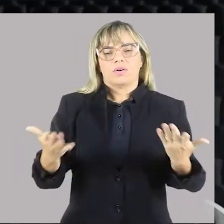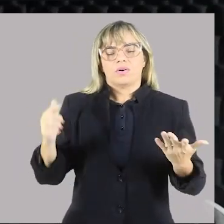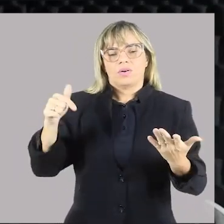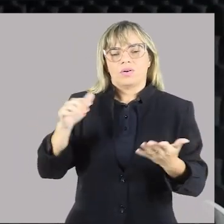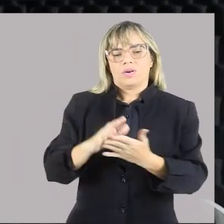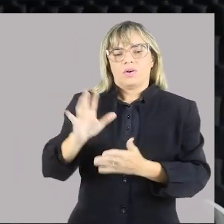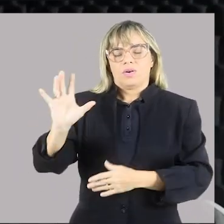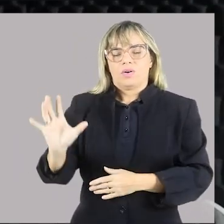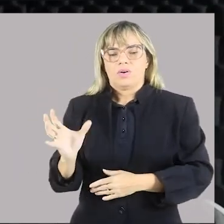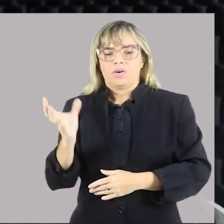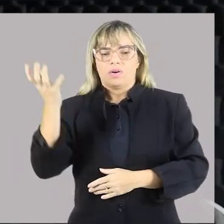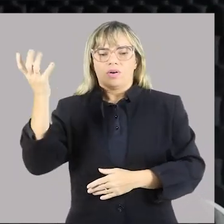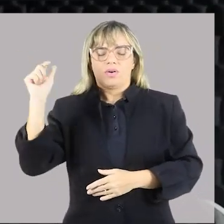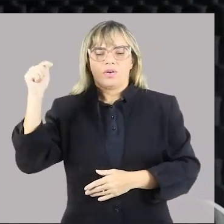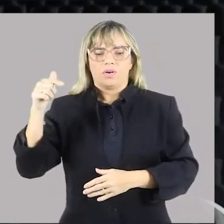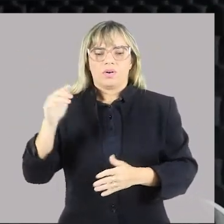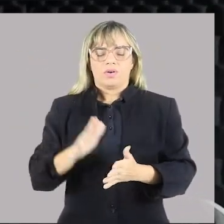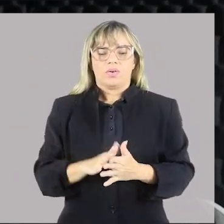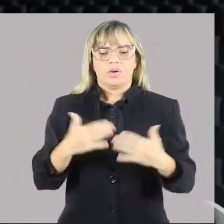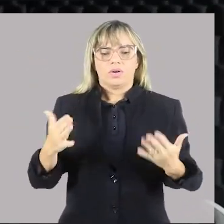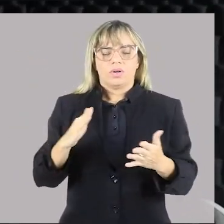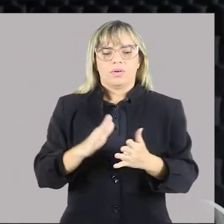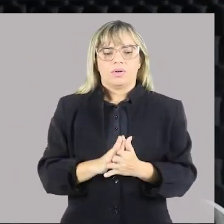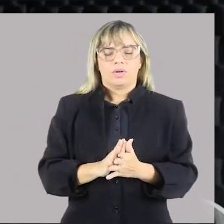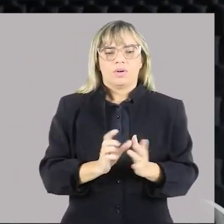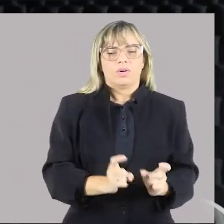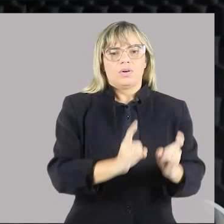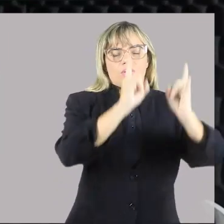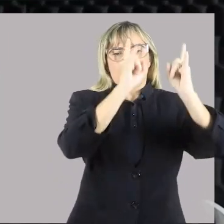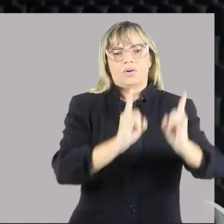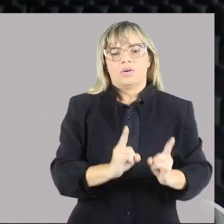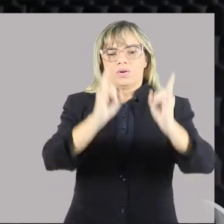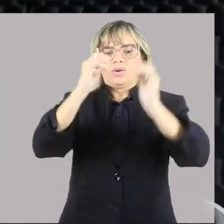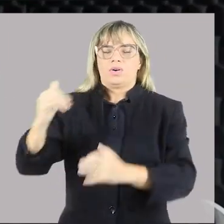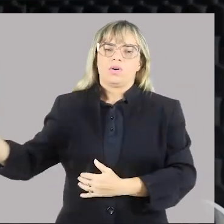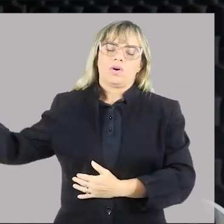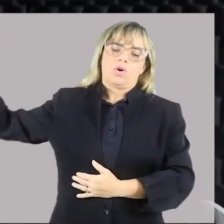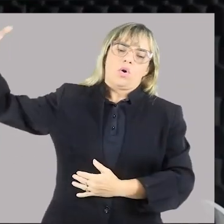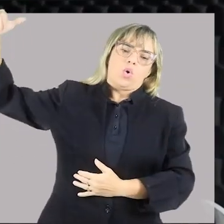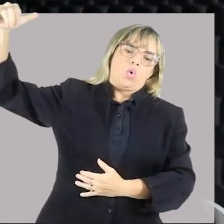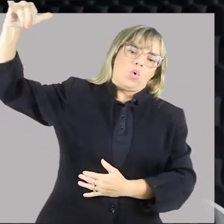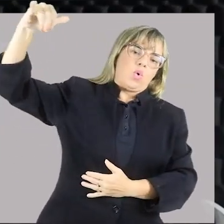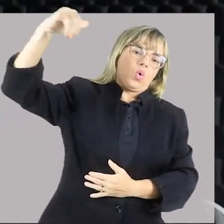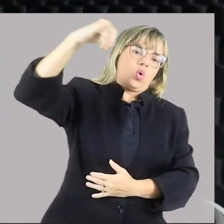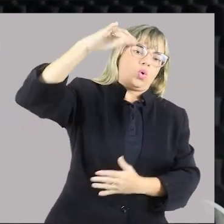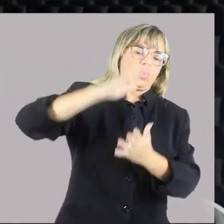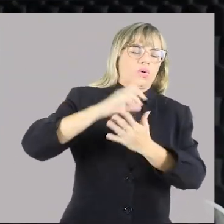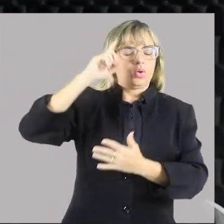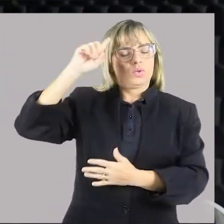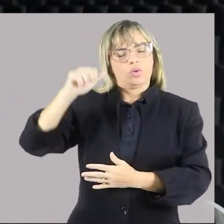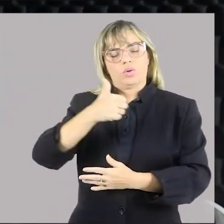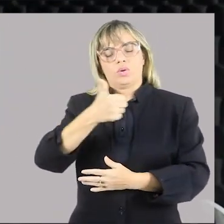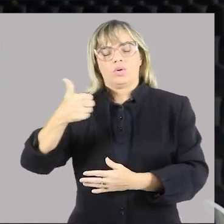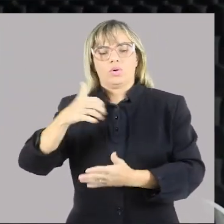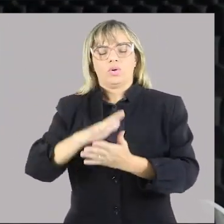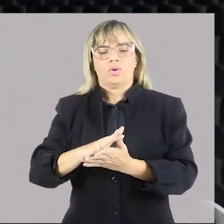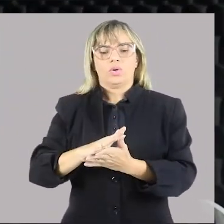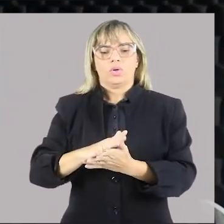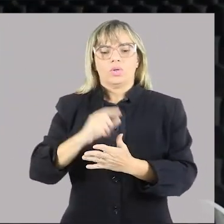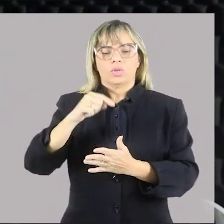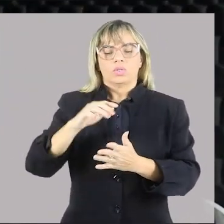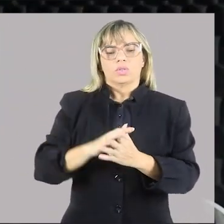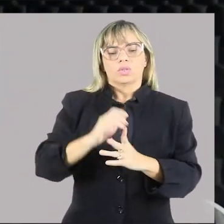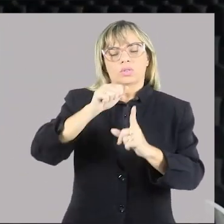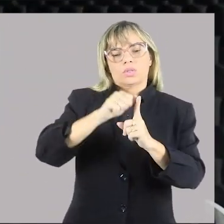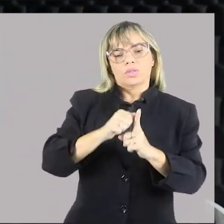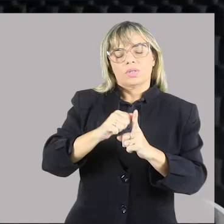devido ao atentado às Torres Gêmeas, no 11 de setembro de 2001, foi uma crise externa que